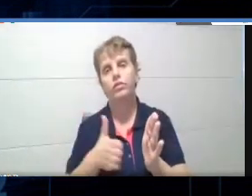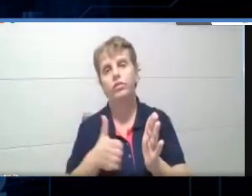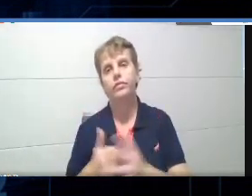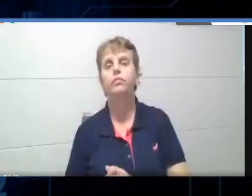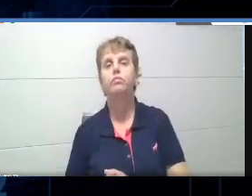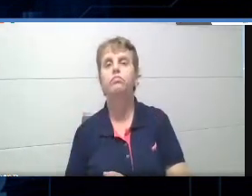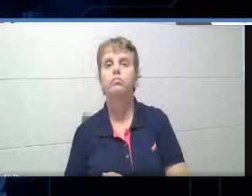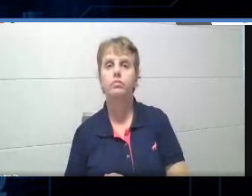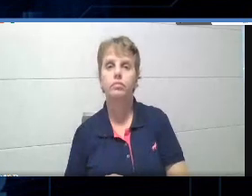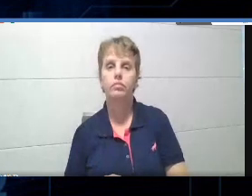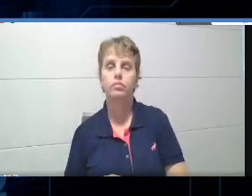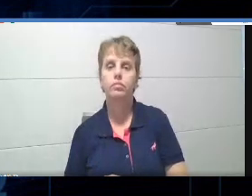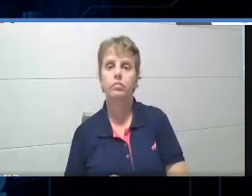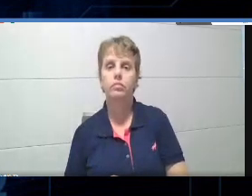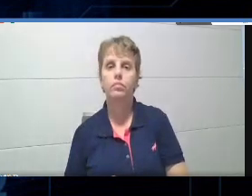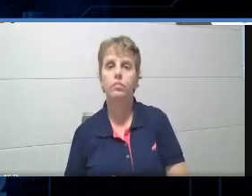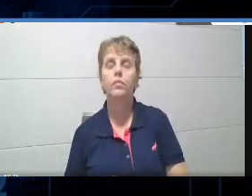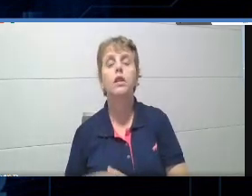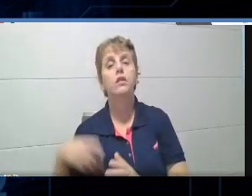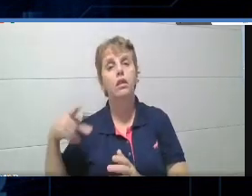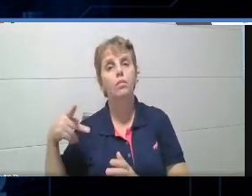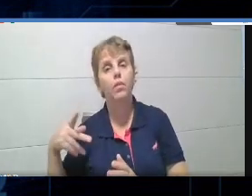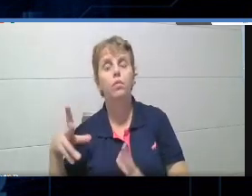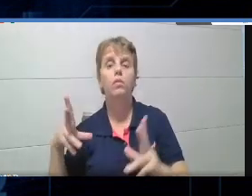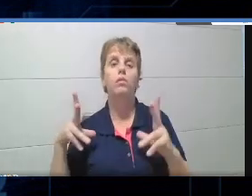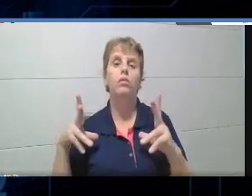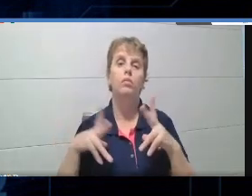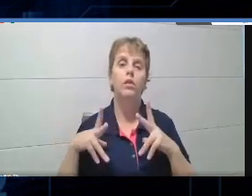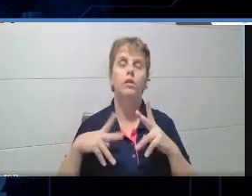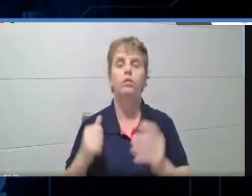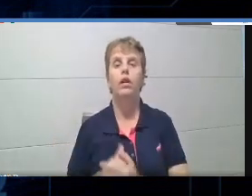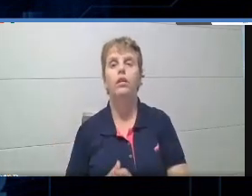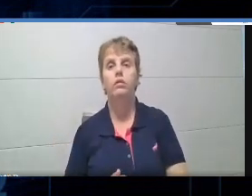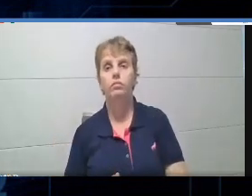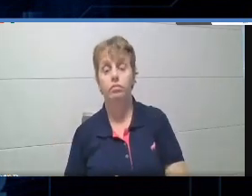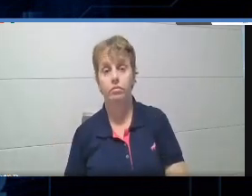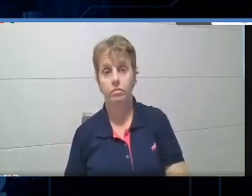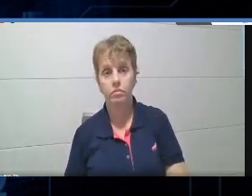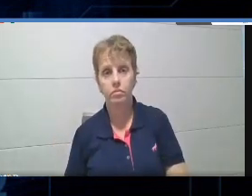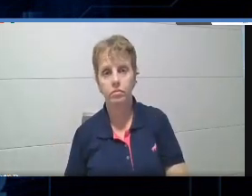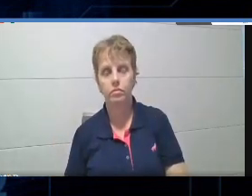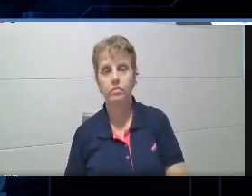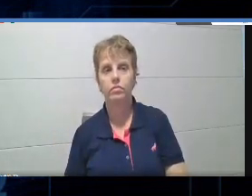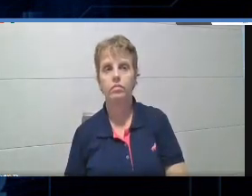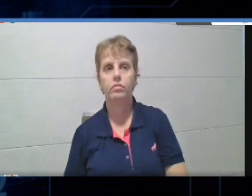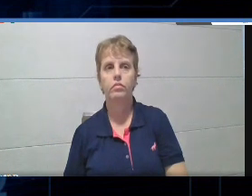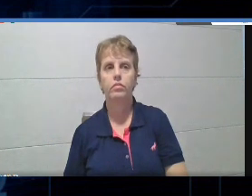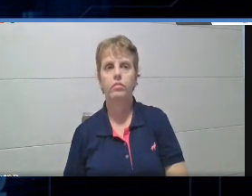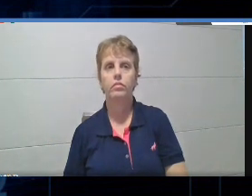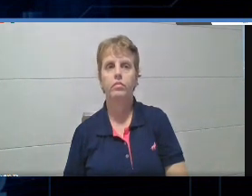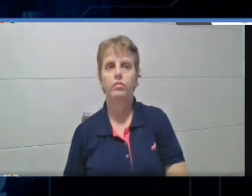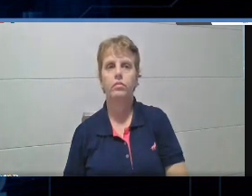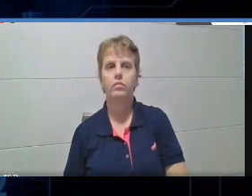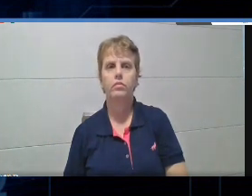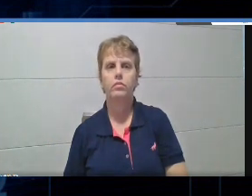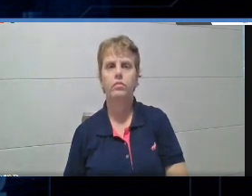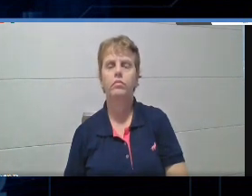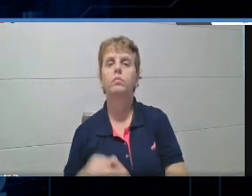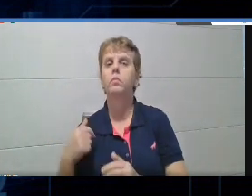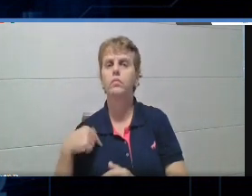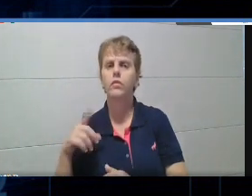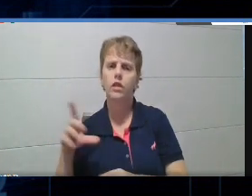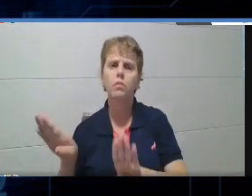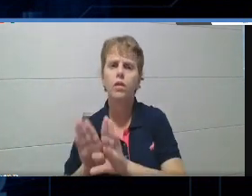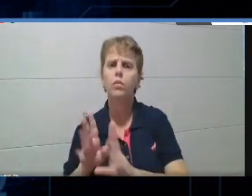seu quiz, se é público ou não, tá? Se é público ou privado, tá bom? Você pode estar